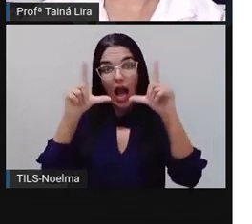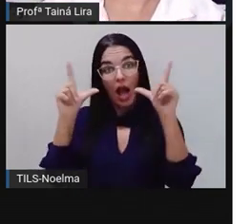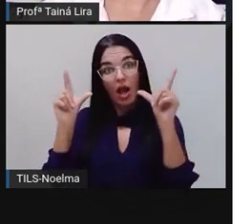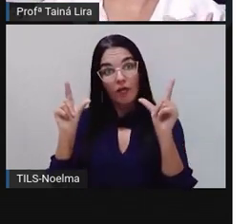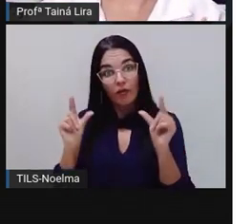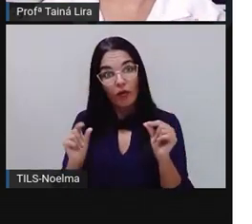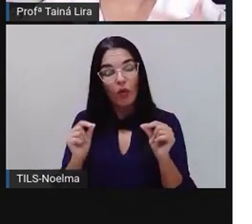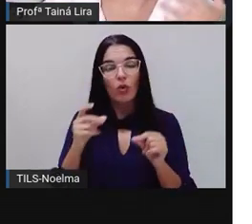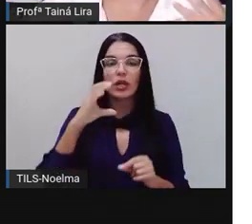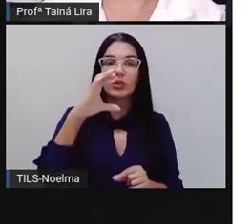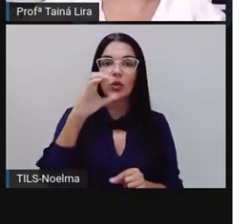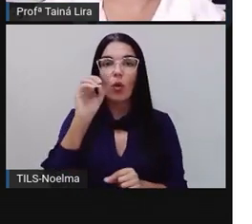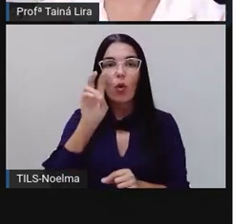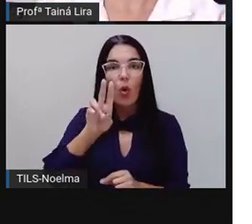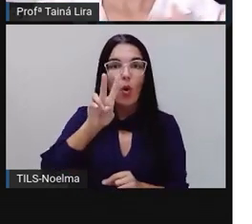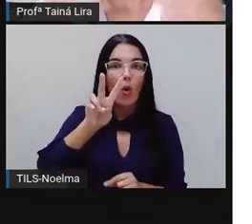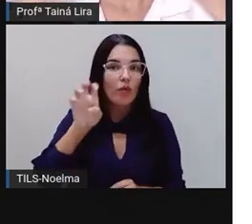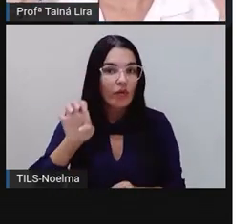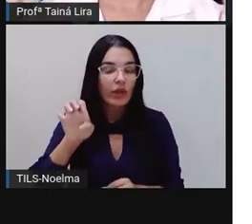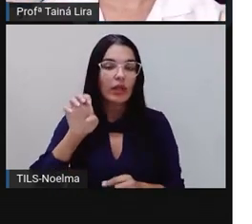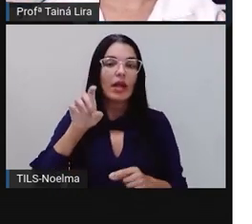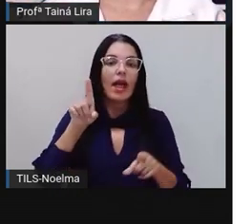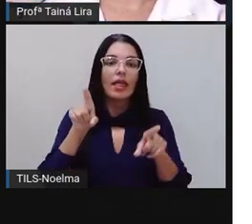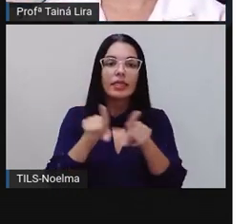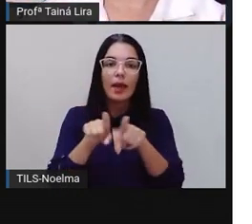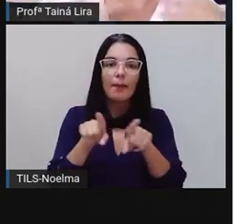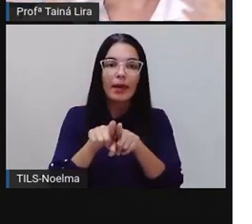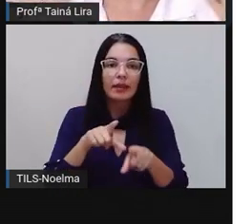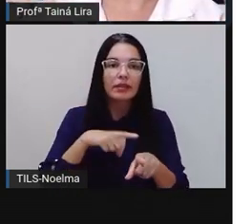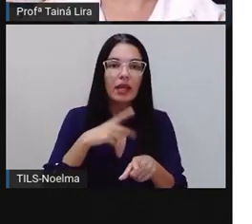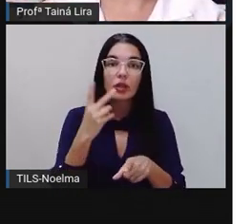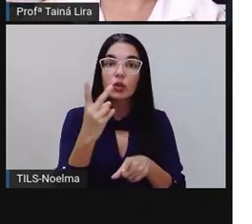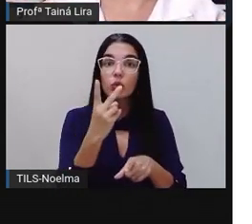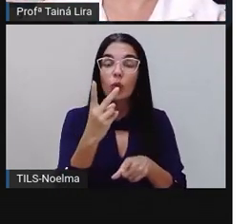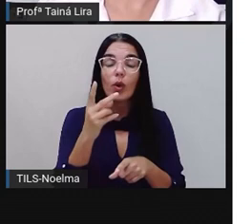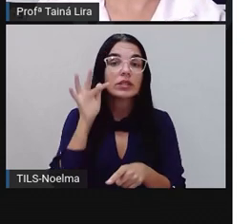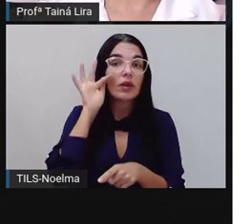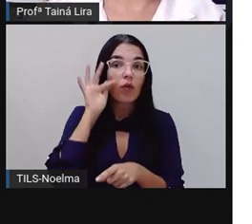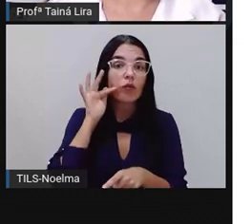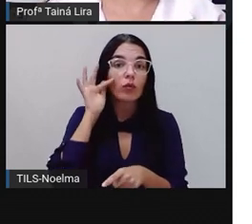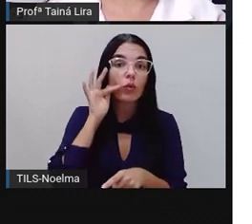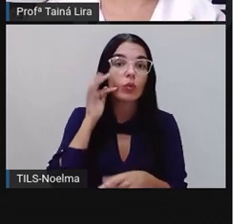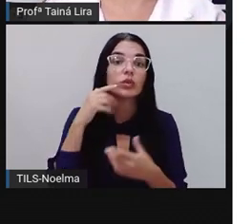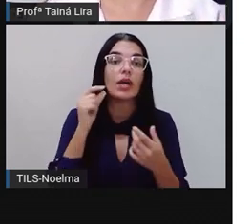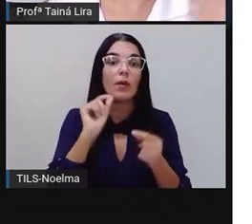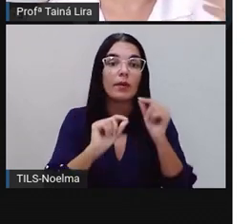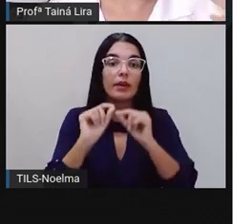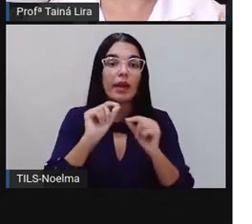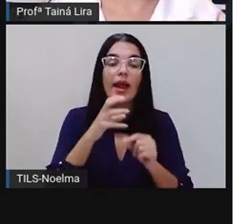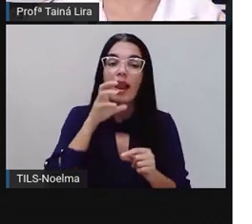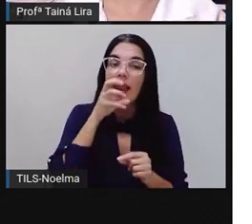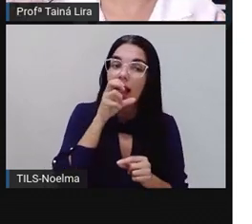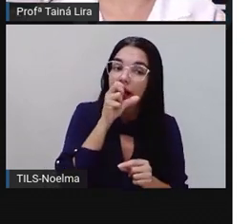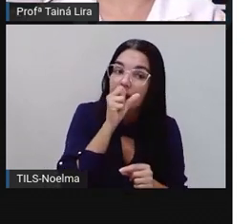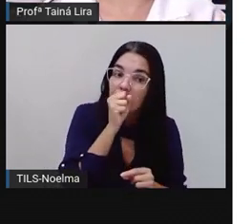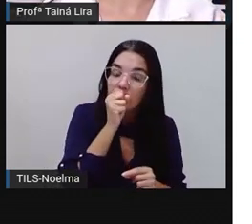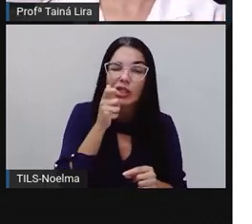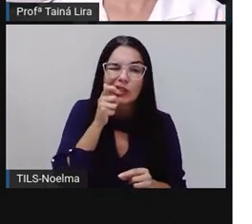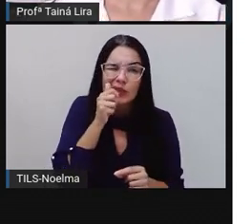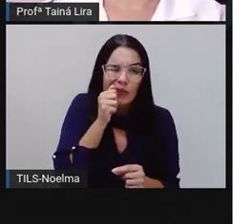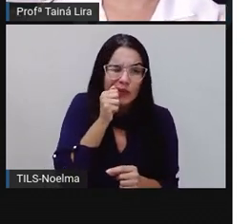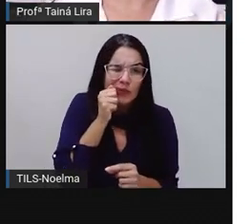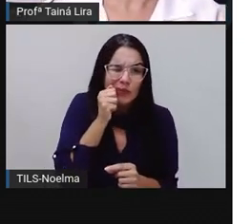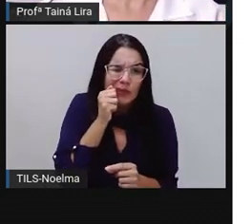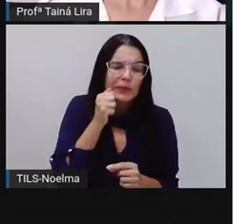planta, que é a couve. Temos aí também duas frutas que também vêm das plantas, né? Que é a laranja e o limão,